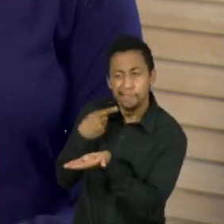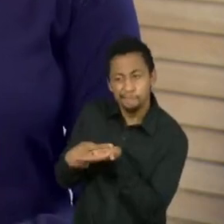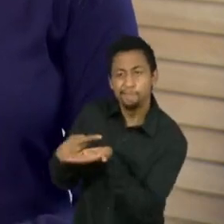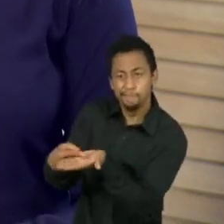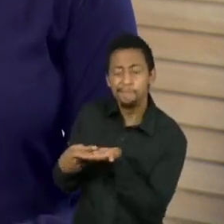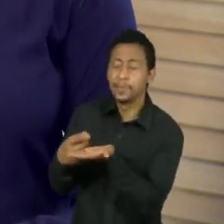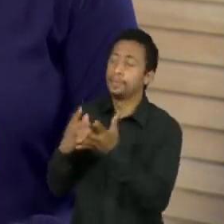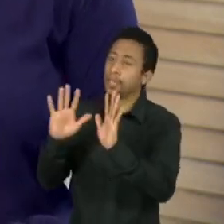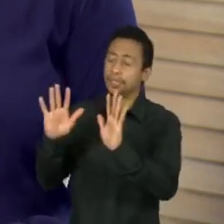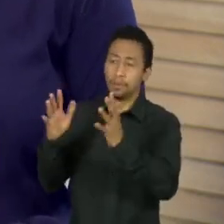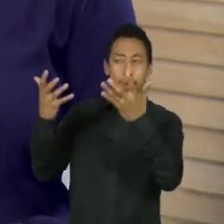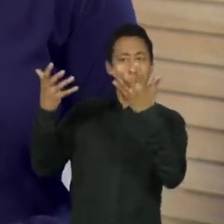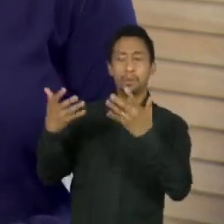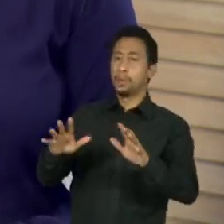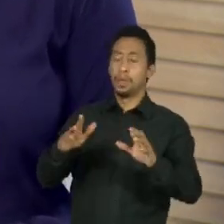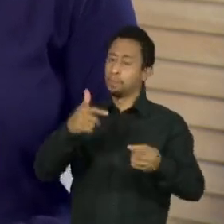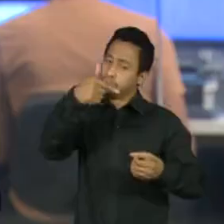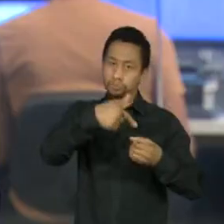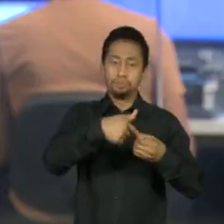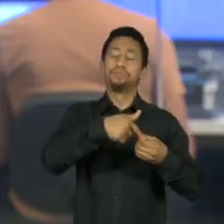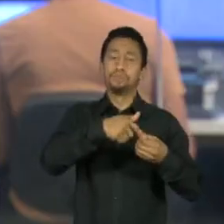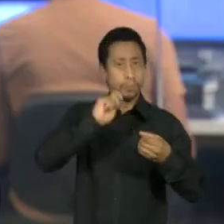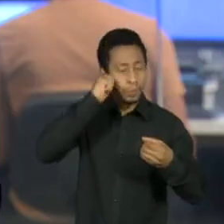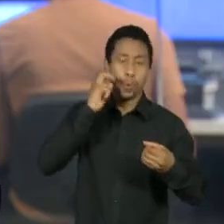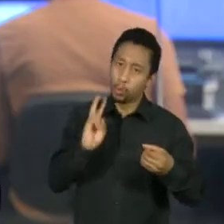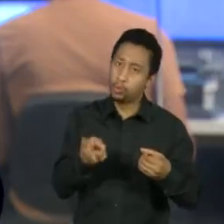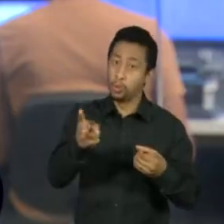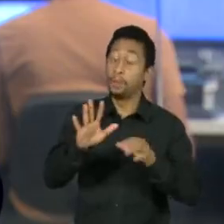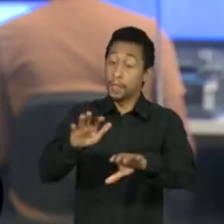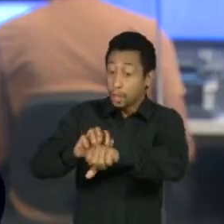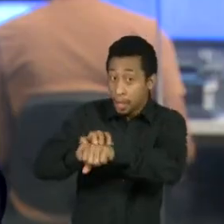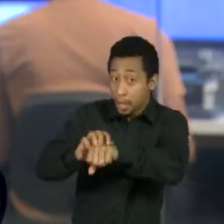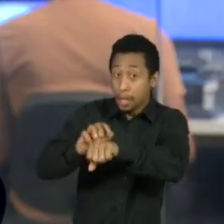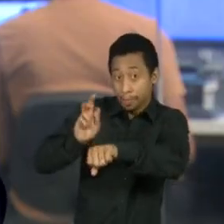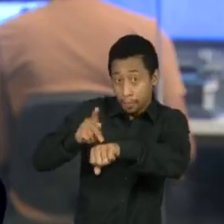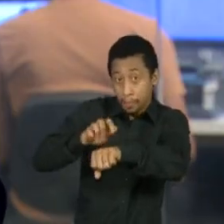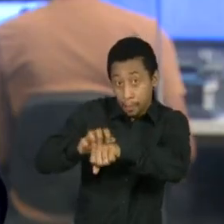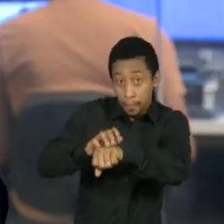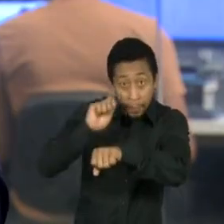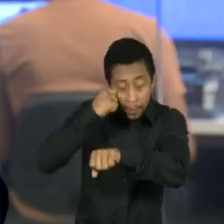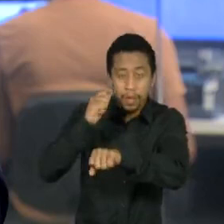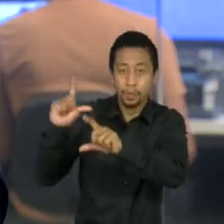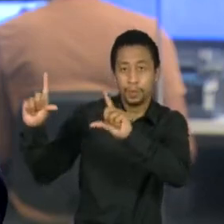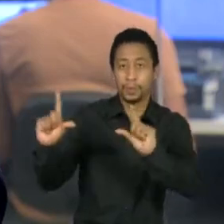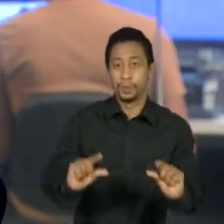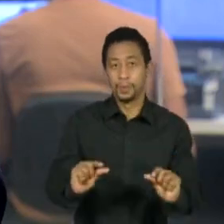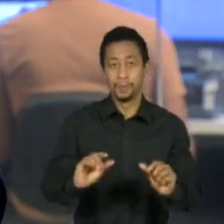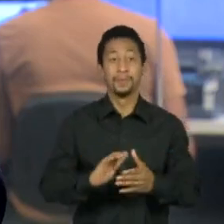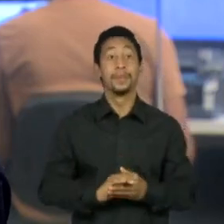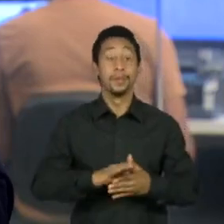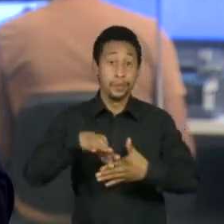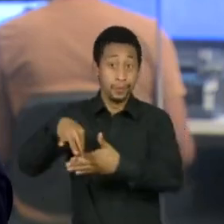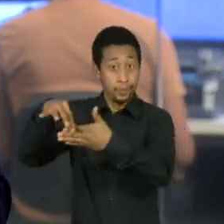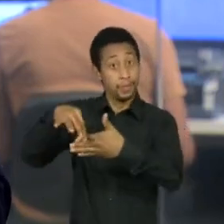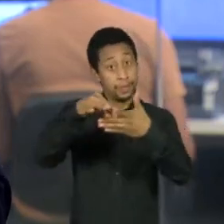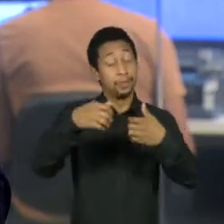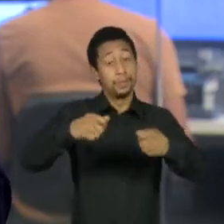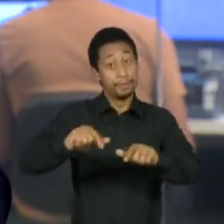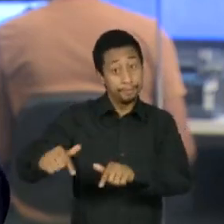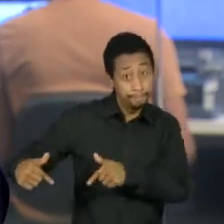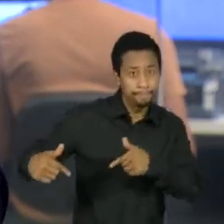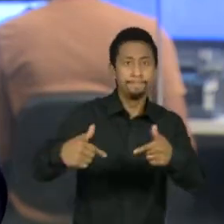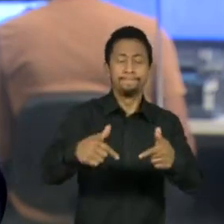energia. O único alvo foi o carvão. De volta a seus países, essas lideranças mundiais agora precisam começar a trabalhar